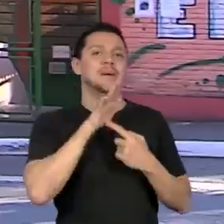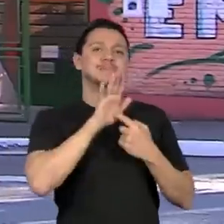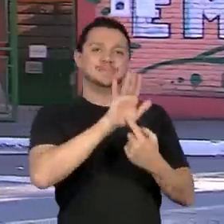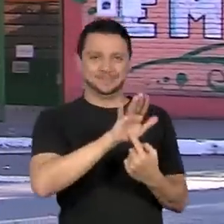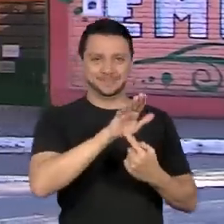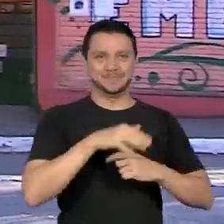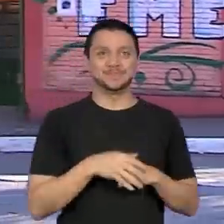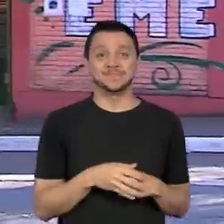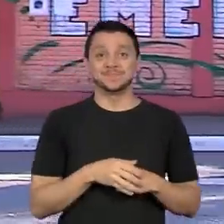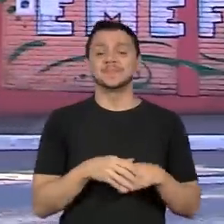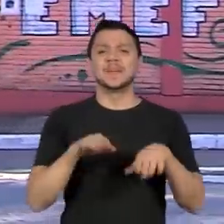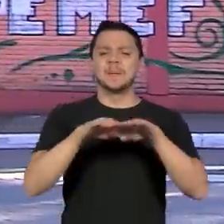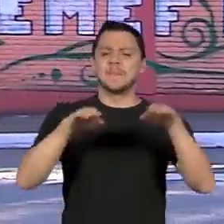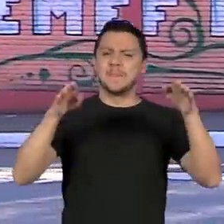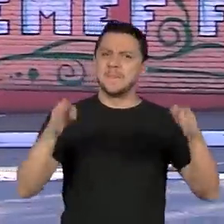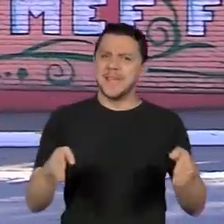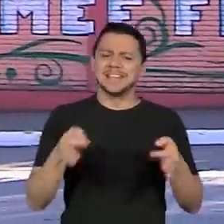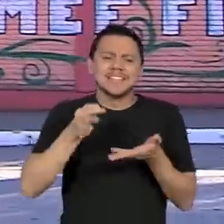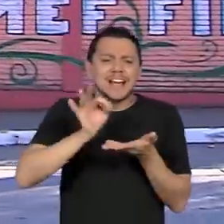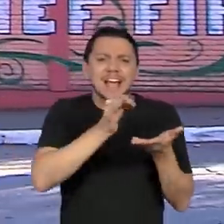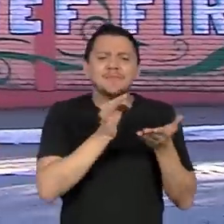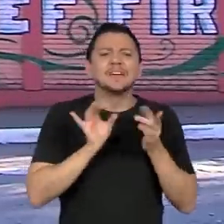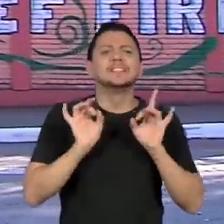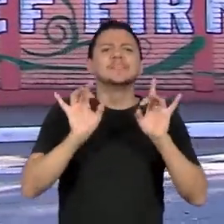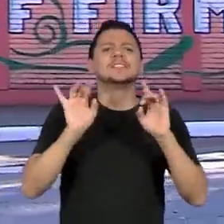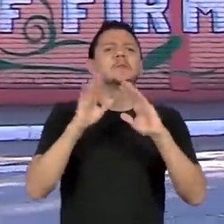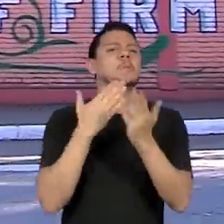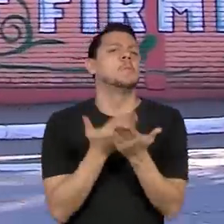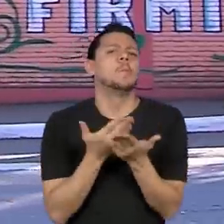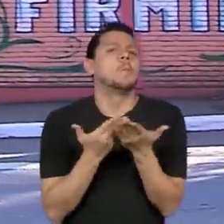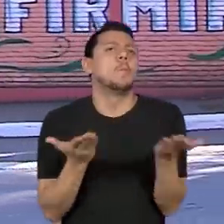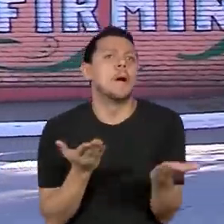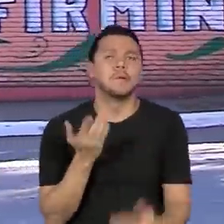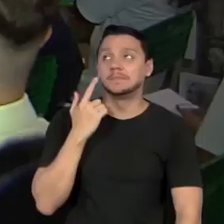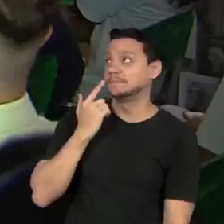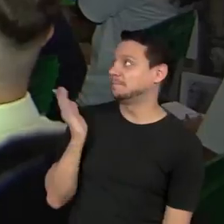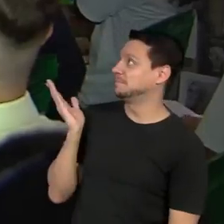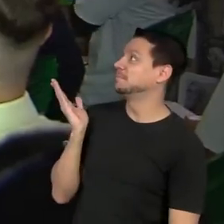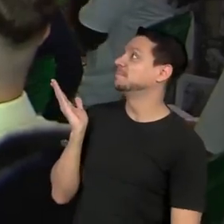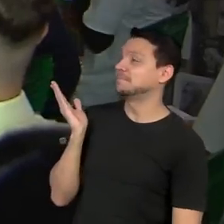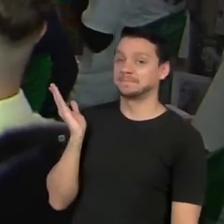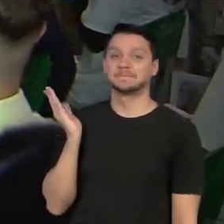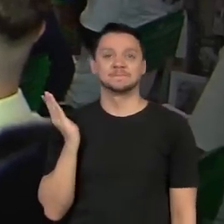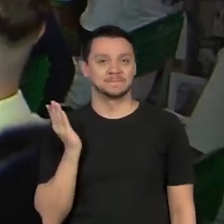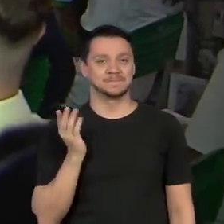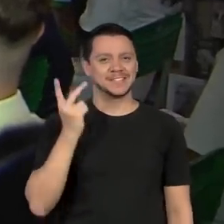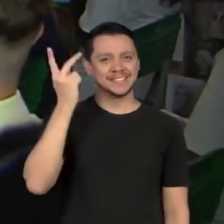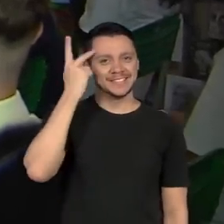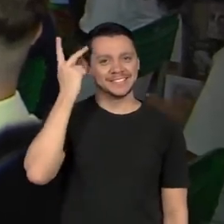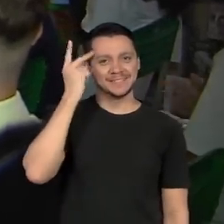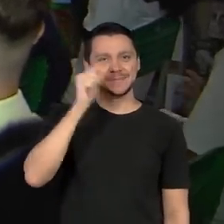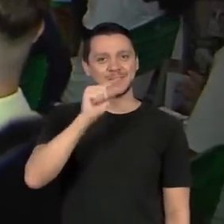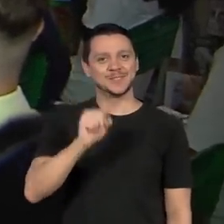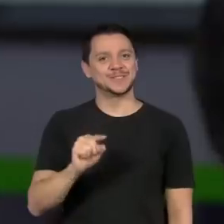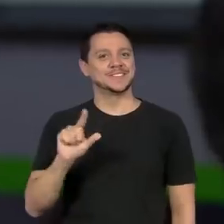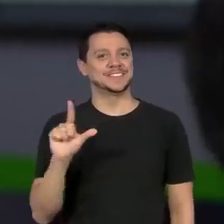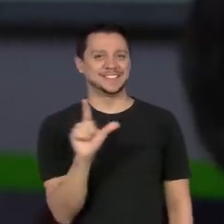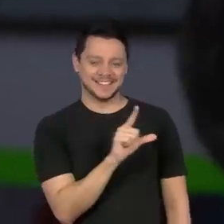tão interessante está posta na EMEF Firmino Tiburcio da Costa, na Zona Leste de São Paulo.